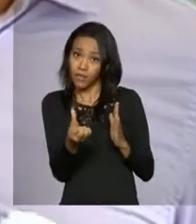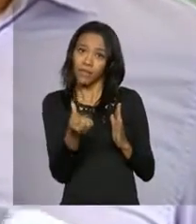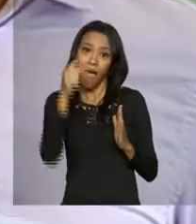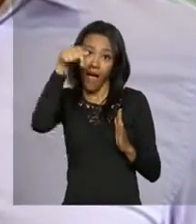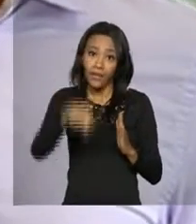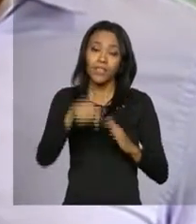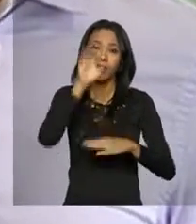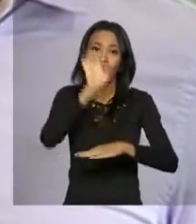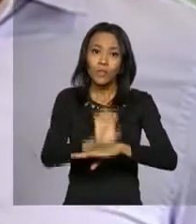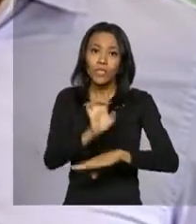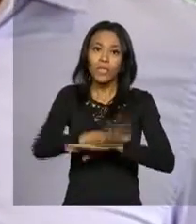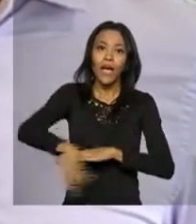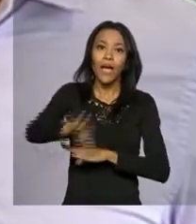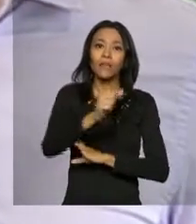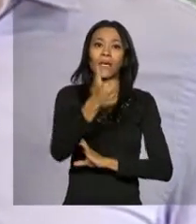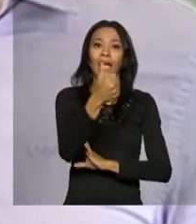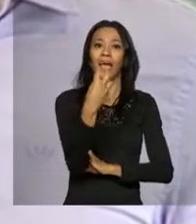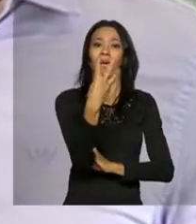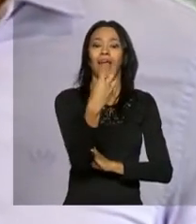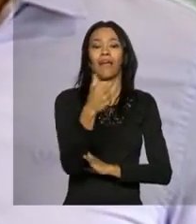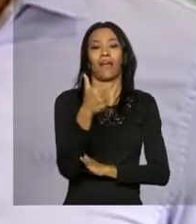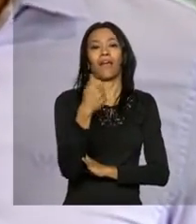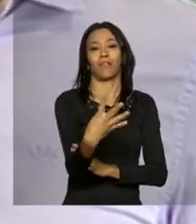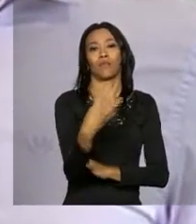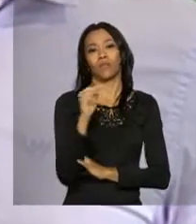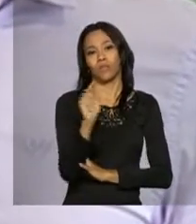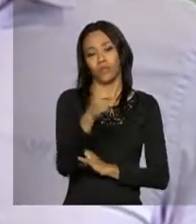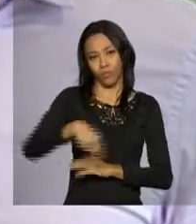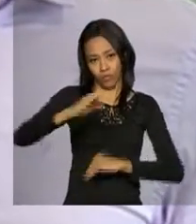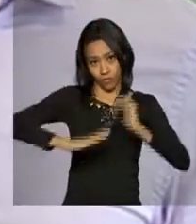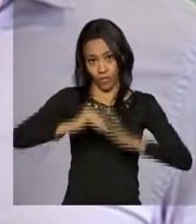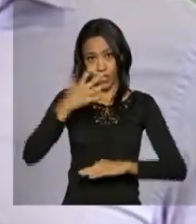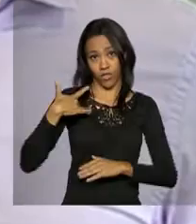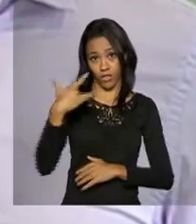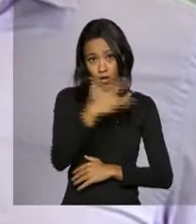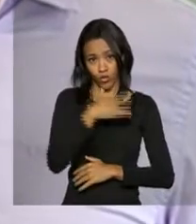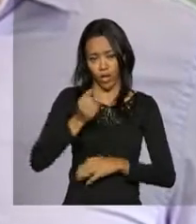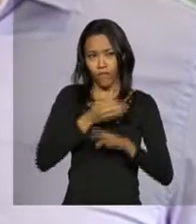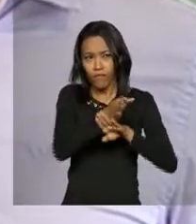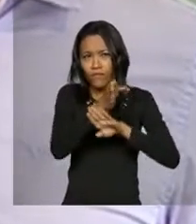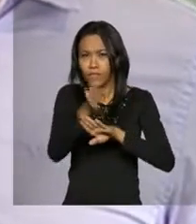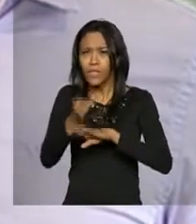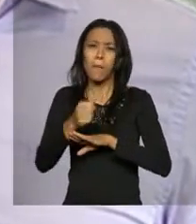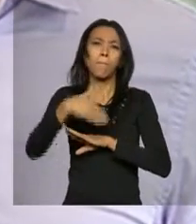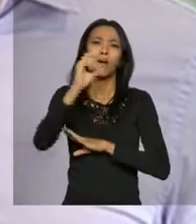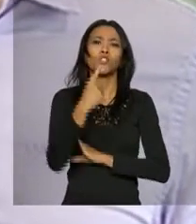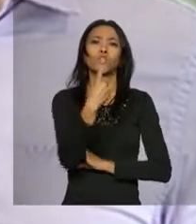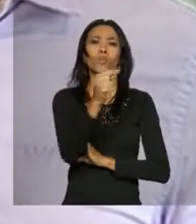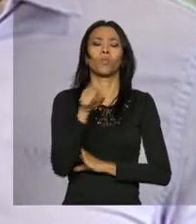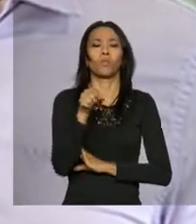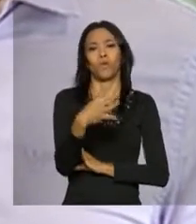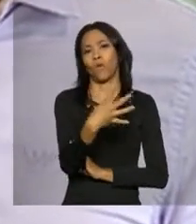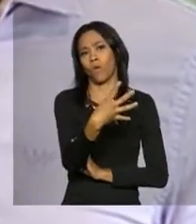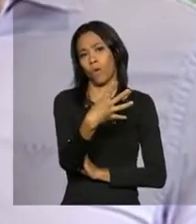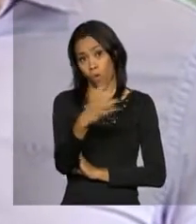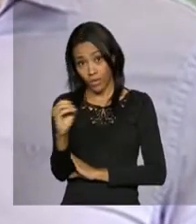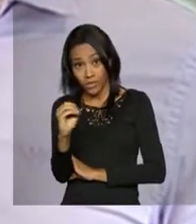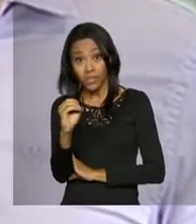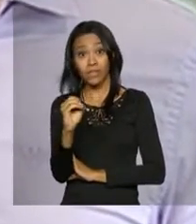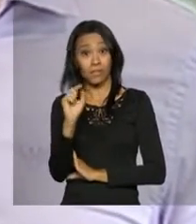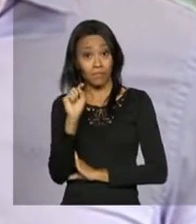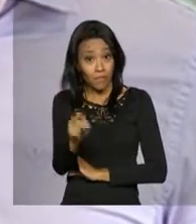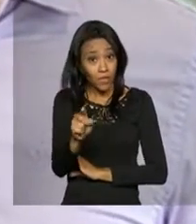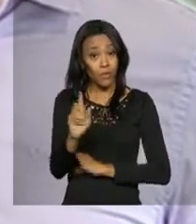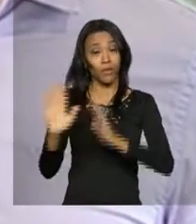Estado, são 14 mil agentes comunitários de saúde. Já foram visitados mais de 1 milhão e 400 mil residências no